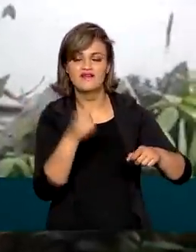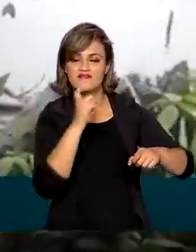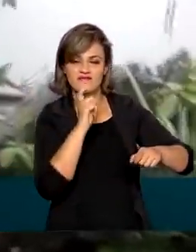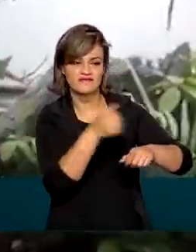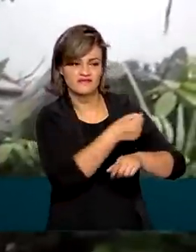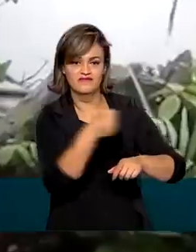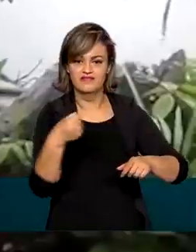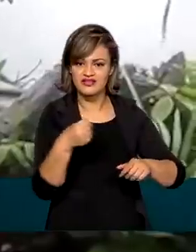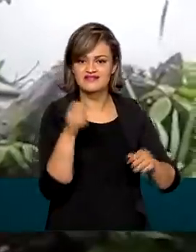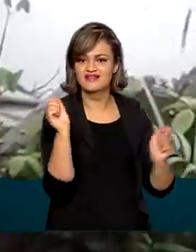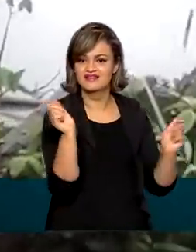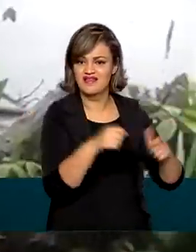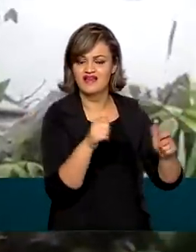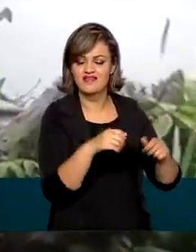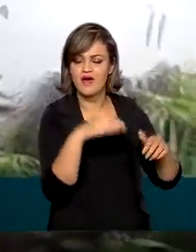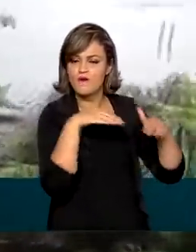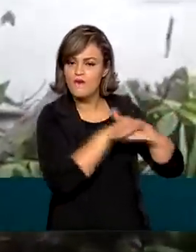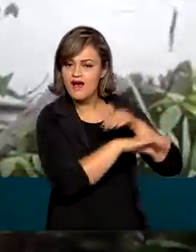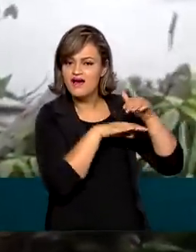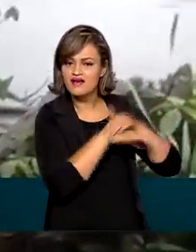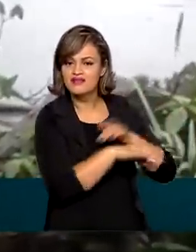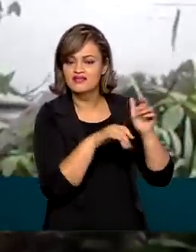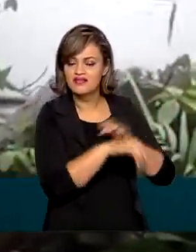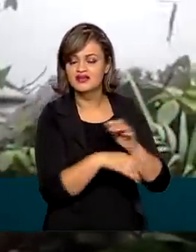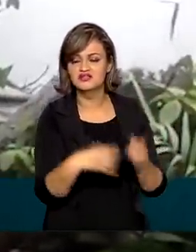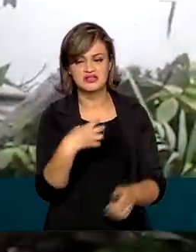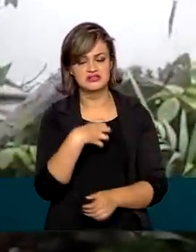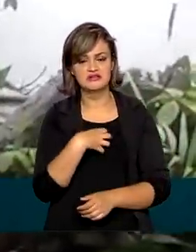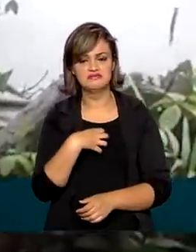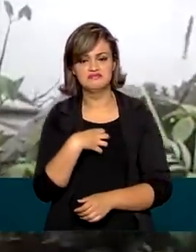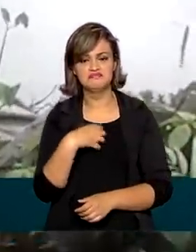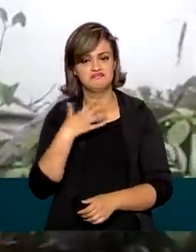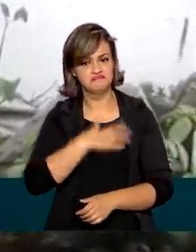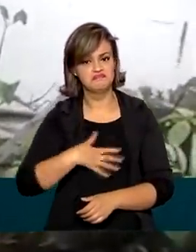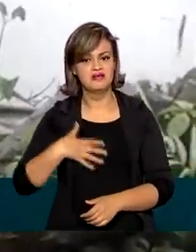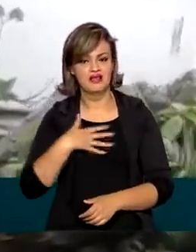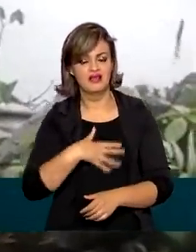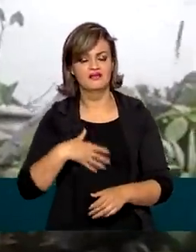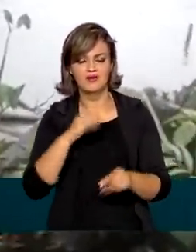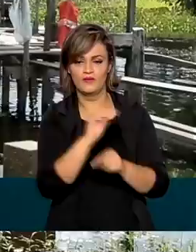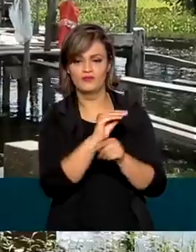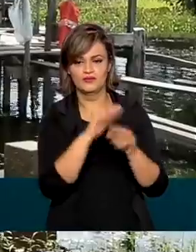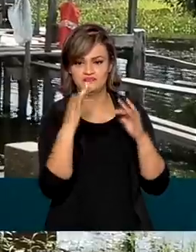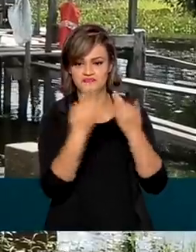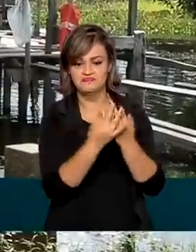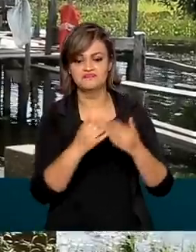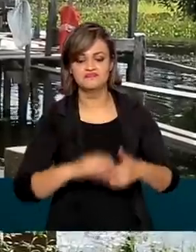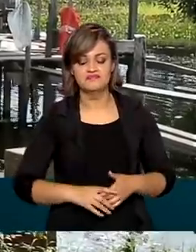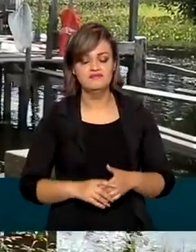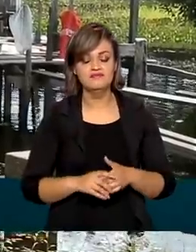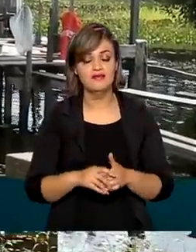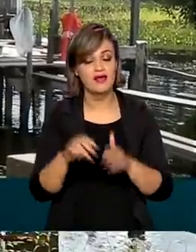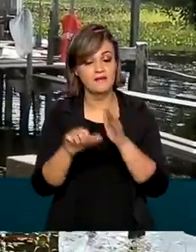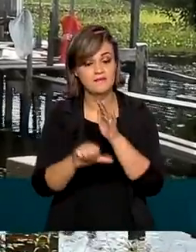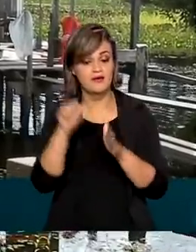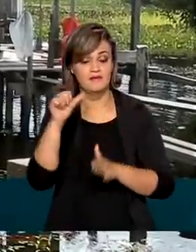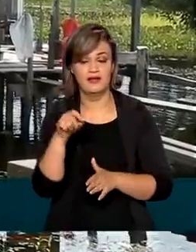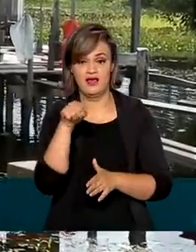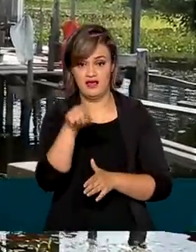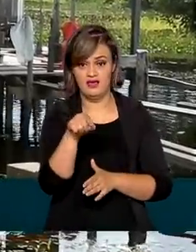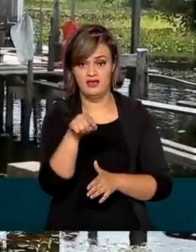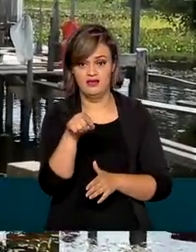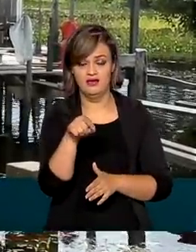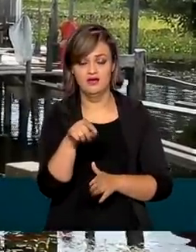geladeira, consegue dar um bem-estar melhor para nossos filhos, para nossos moradores. Nesta primeira etapa do